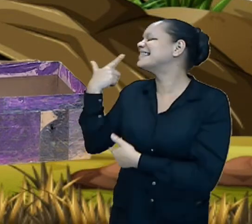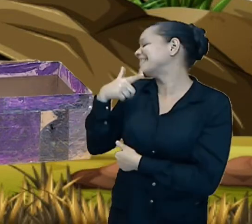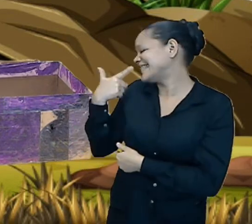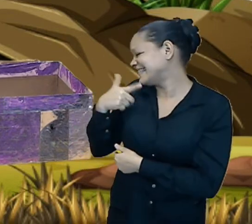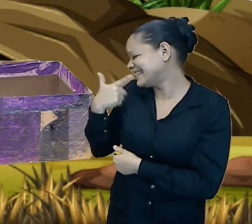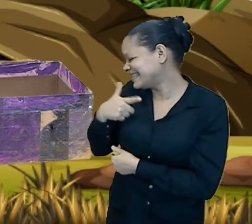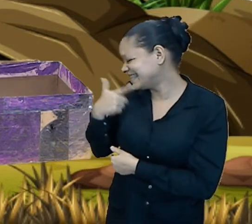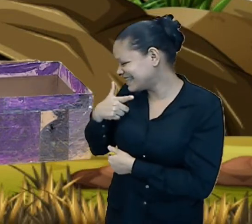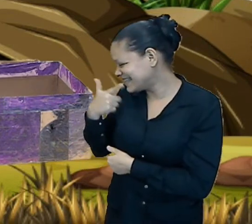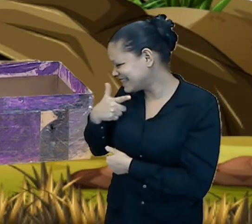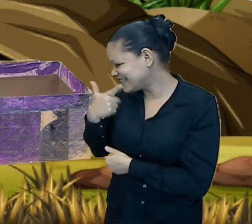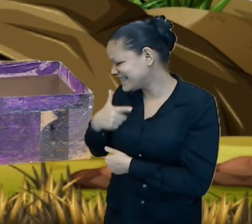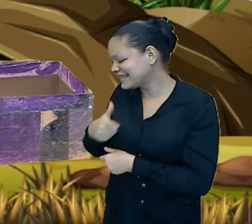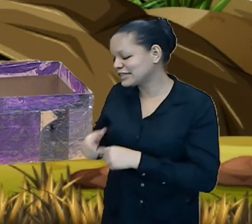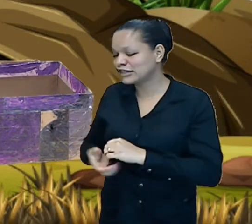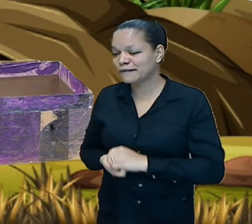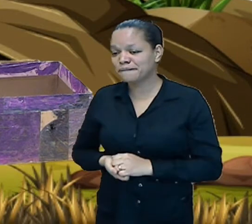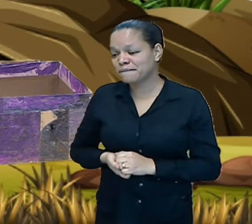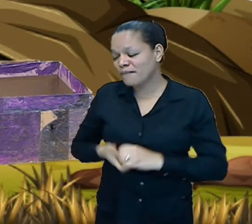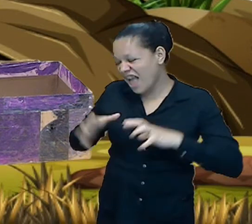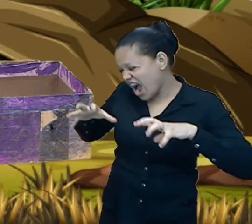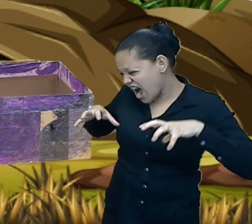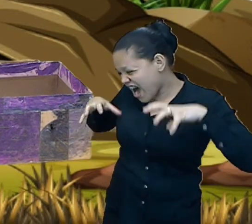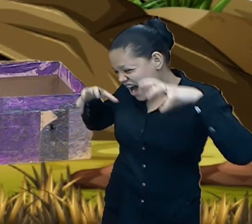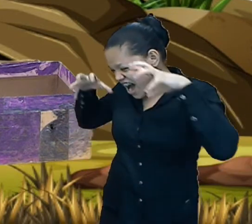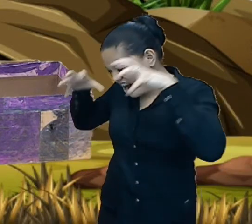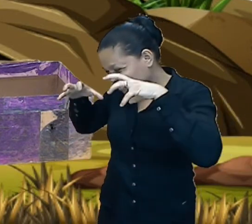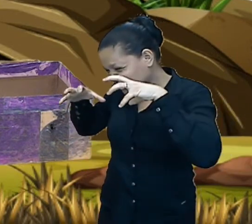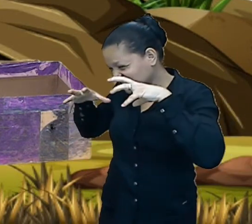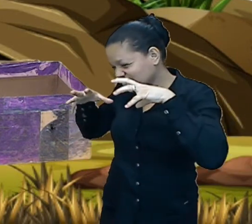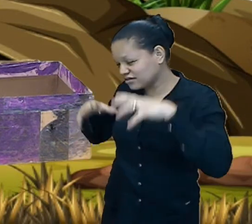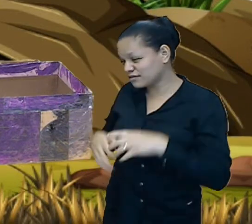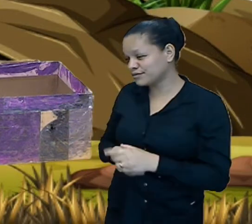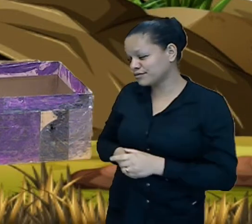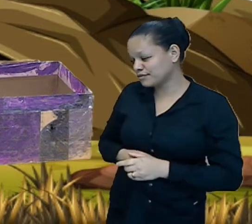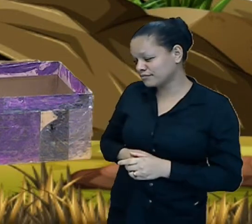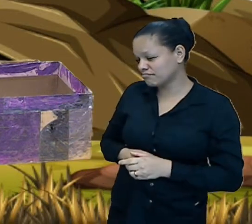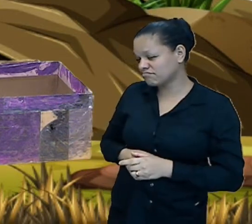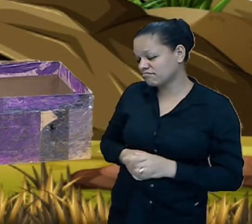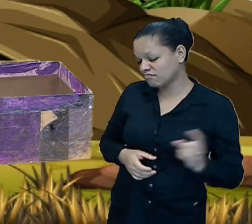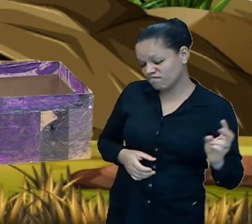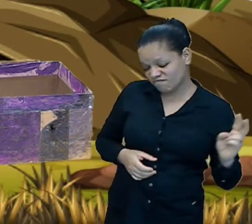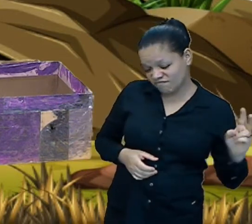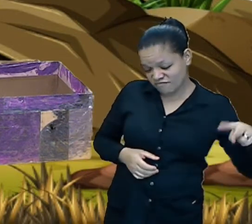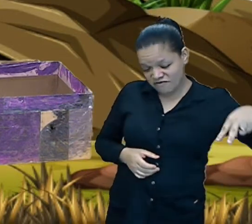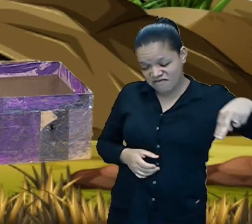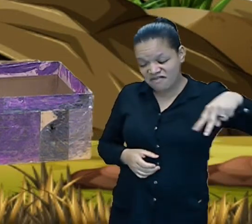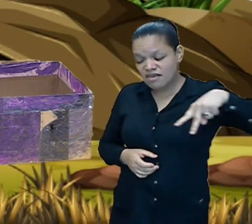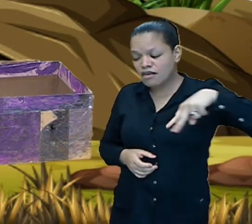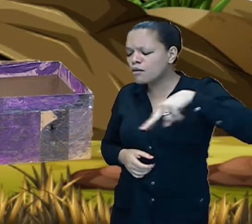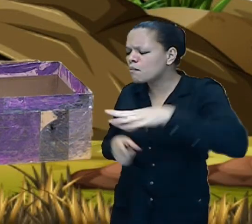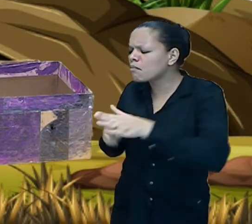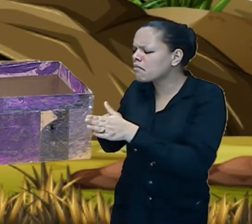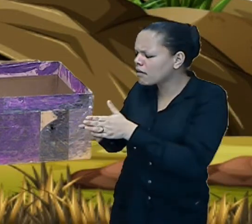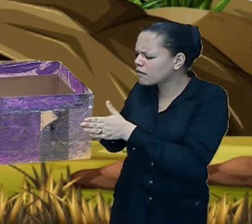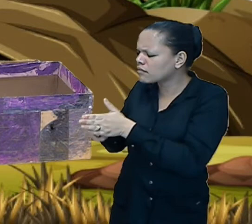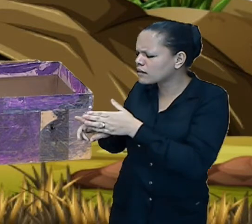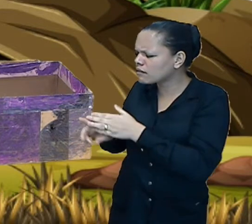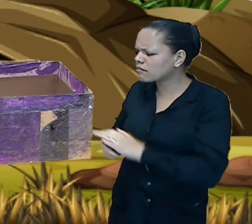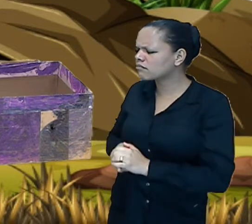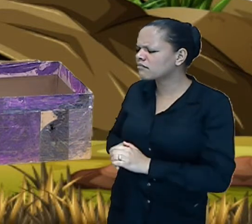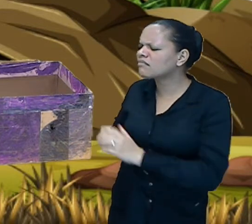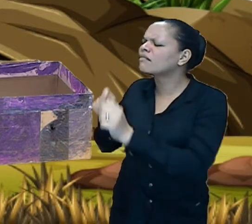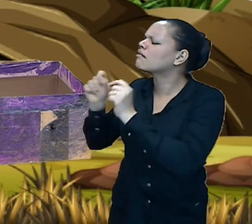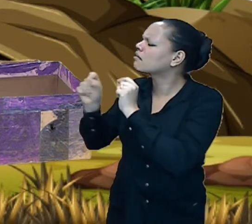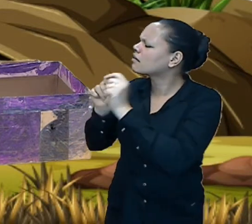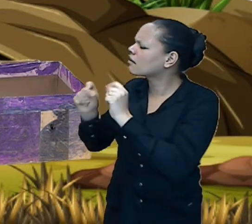o monstro monstruoso chegou perto daquele rapaz e perguntou olha quem é